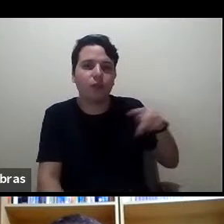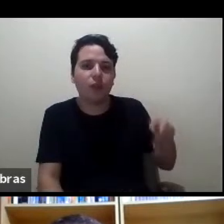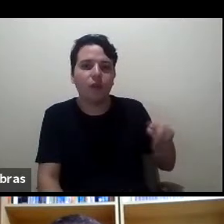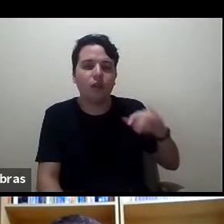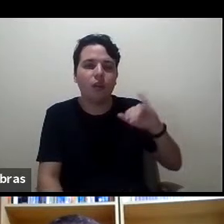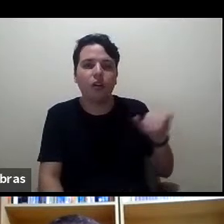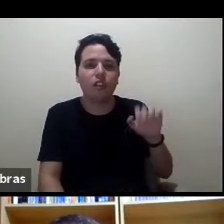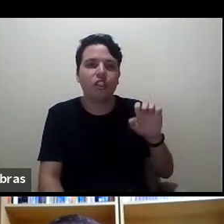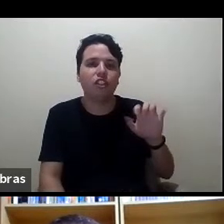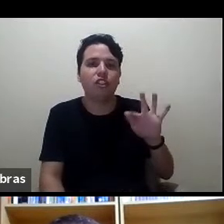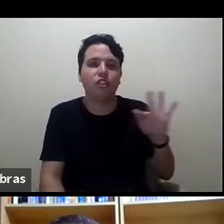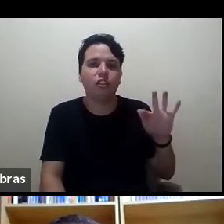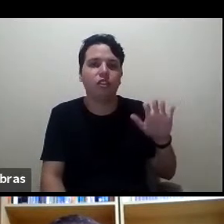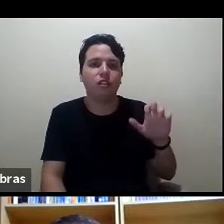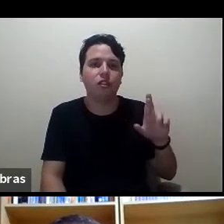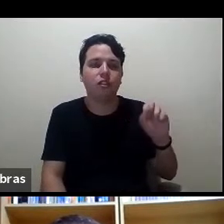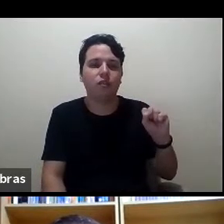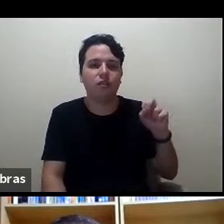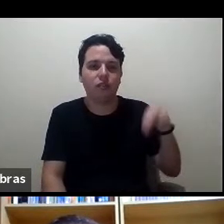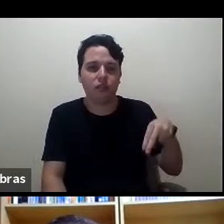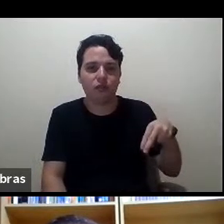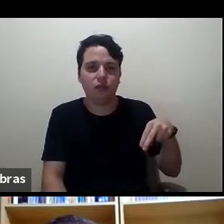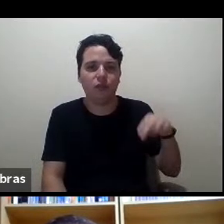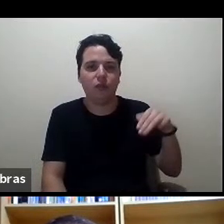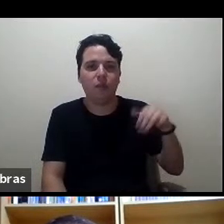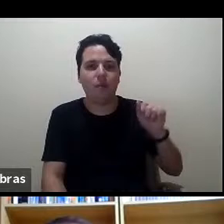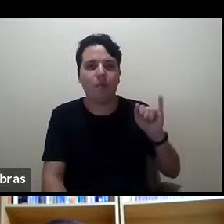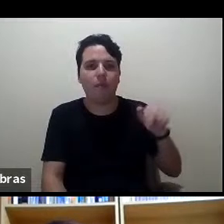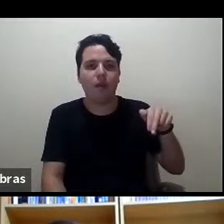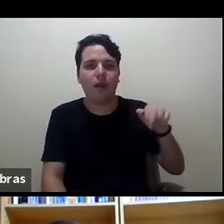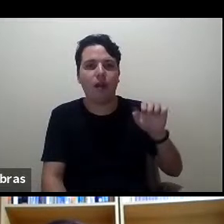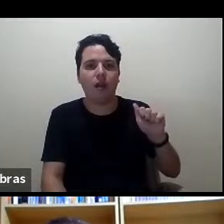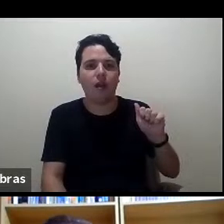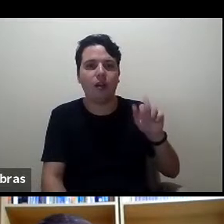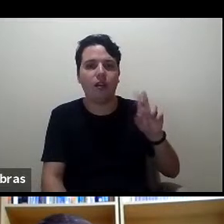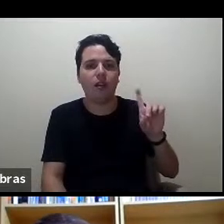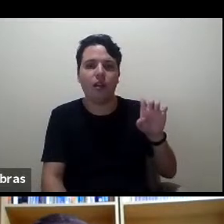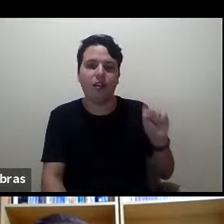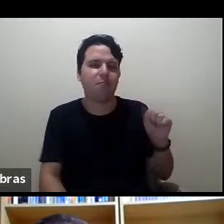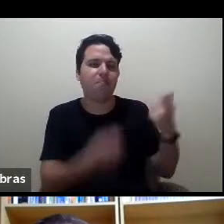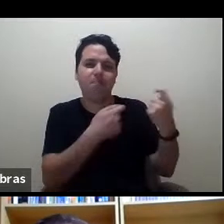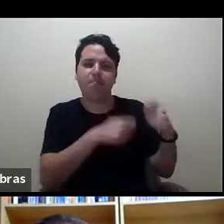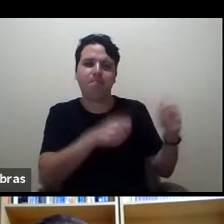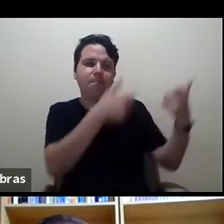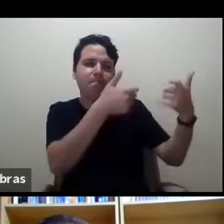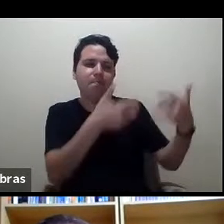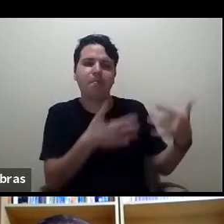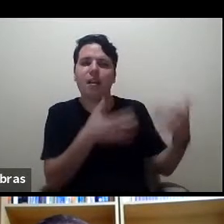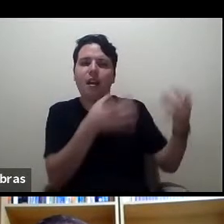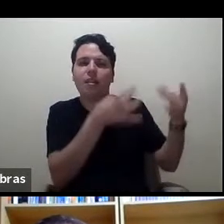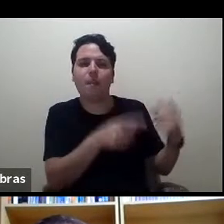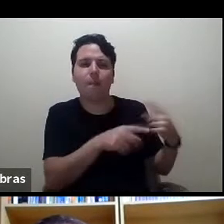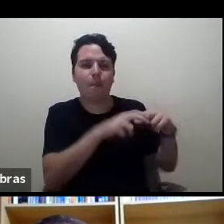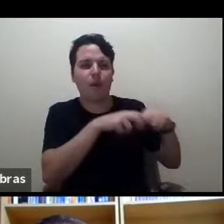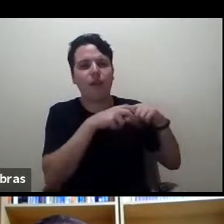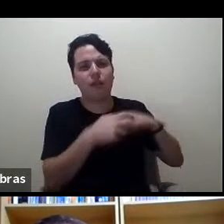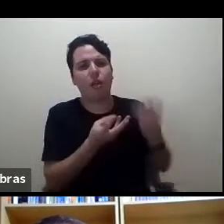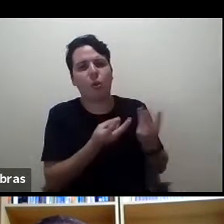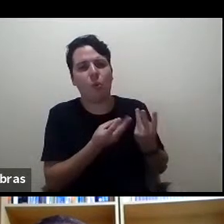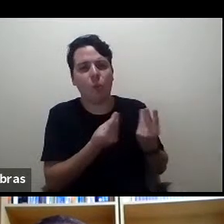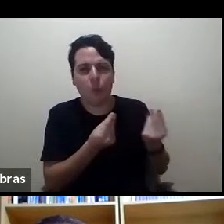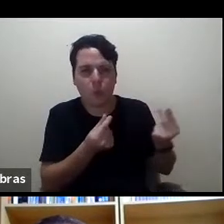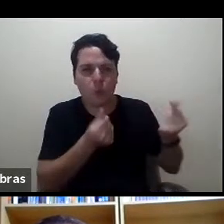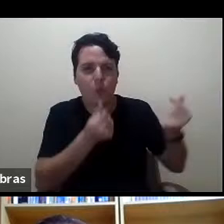Mainardes que dispensa apresentações também com suas qualidades de editor e